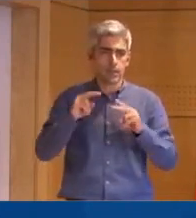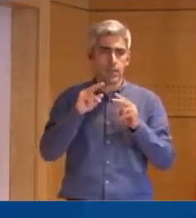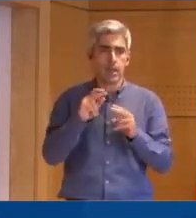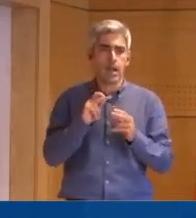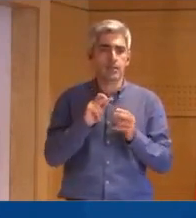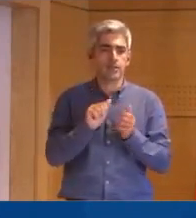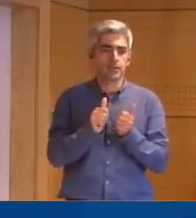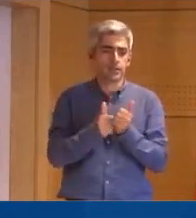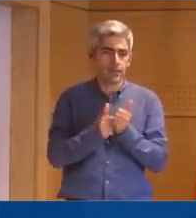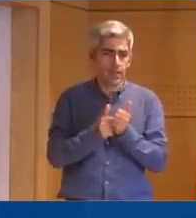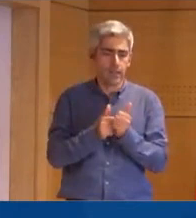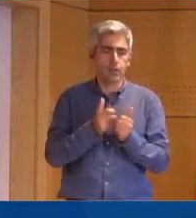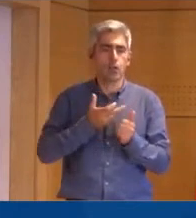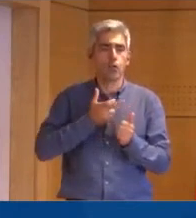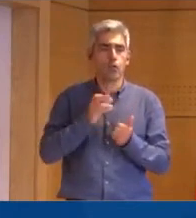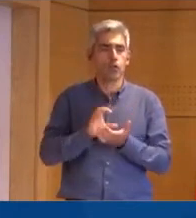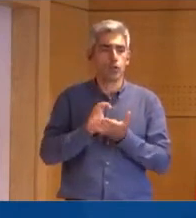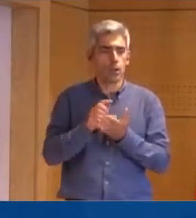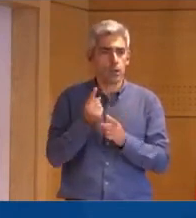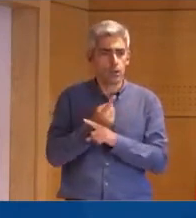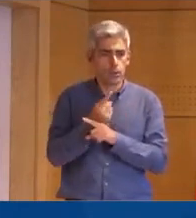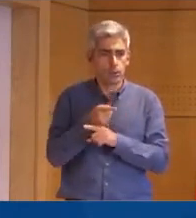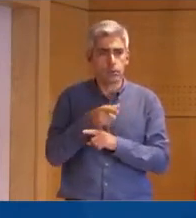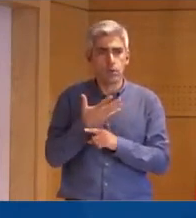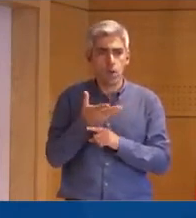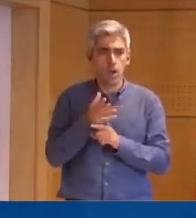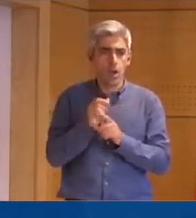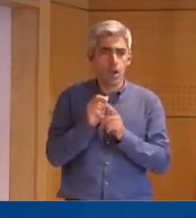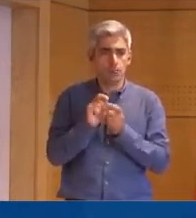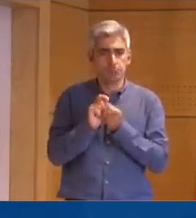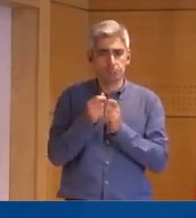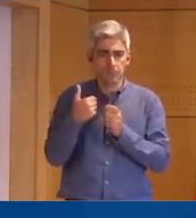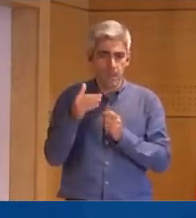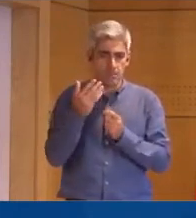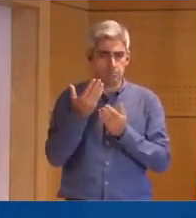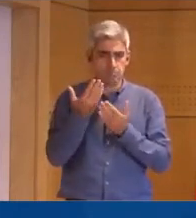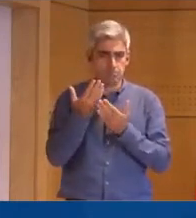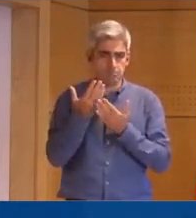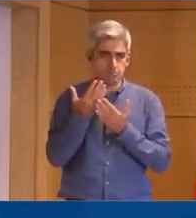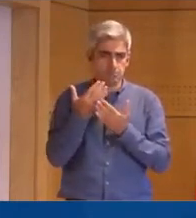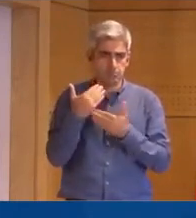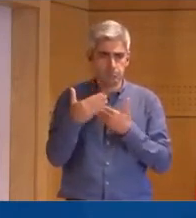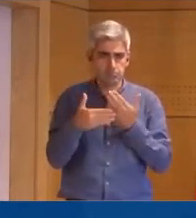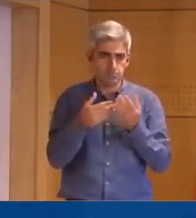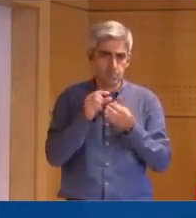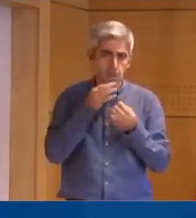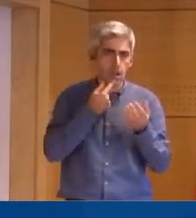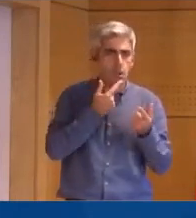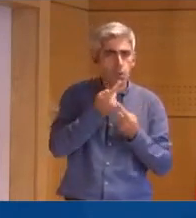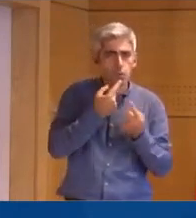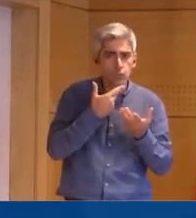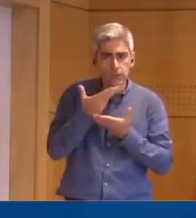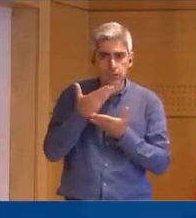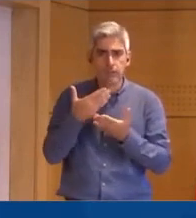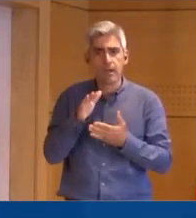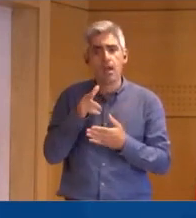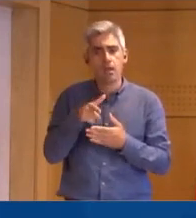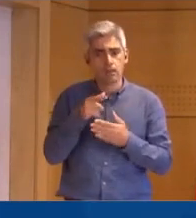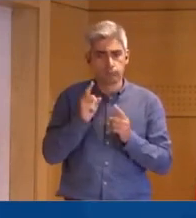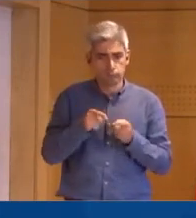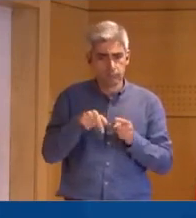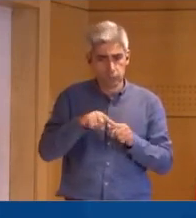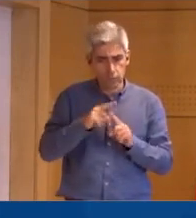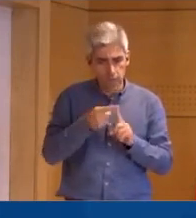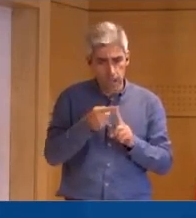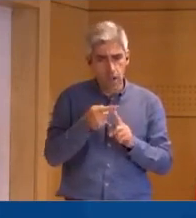dos assistentes técnicos, dos doutorados. Está, neste momento, a ser negociado. Pergunto-lhe se ainda vai entrar em